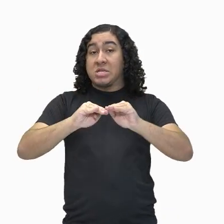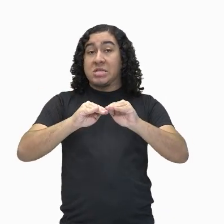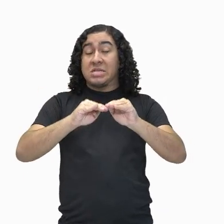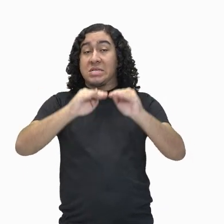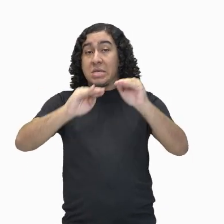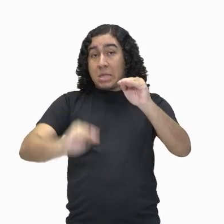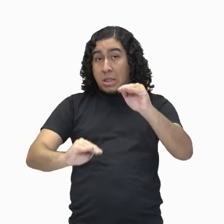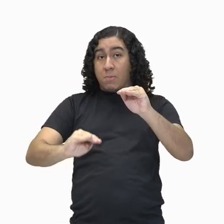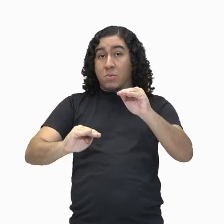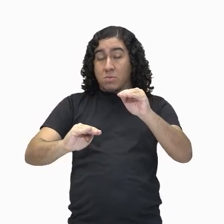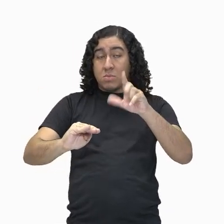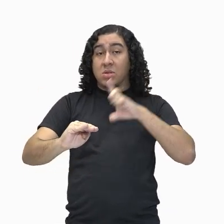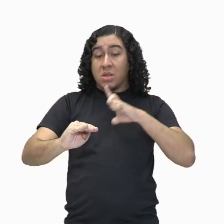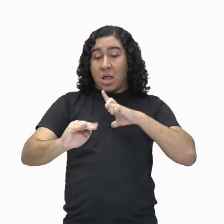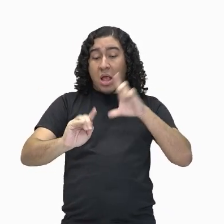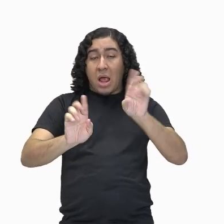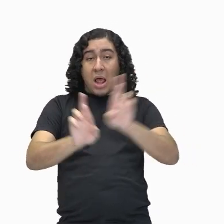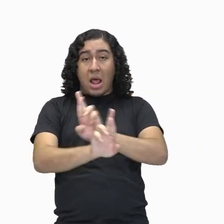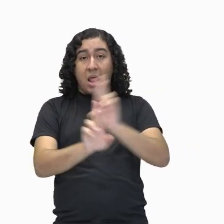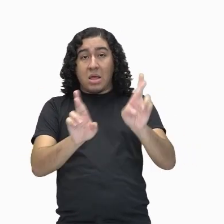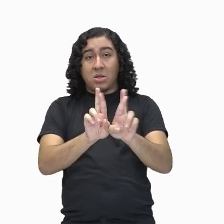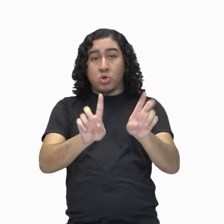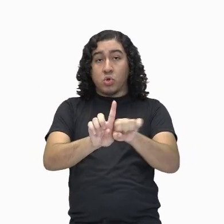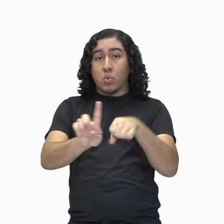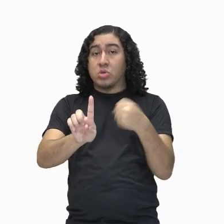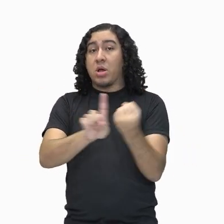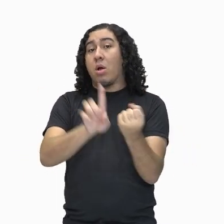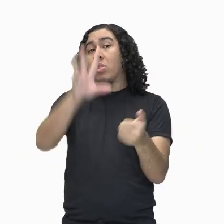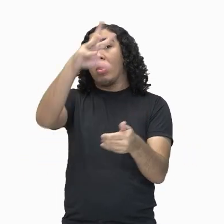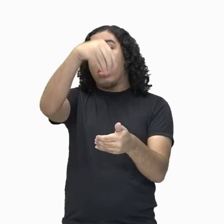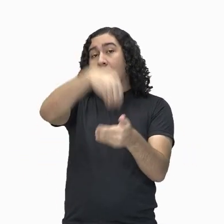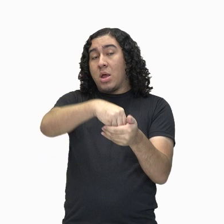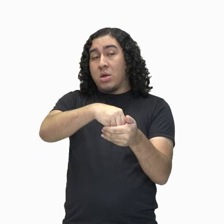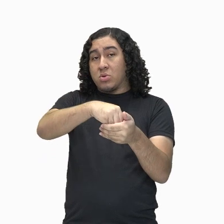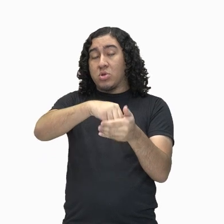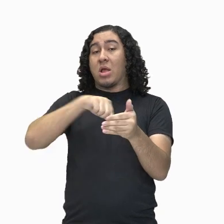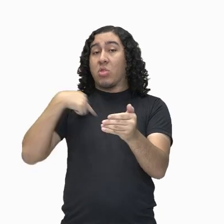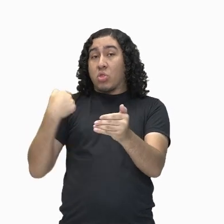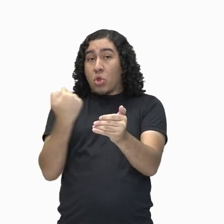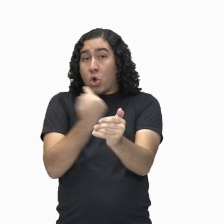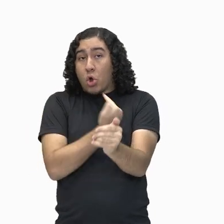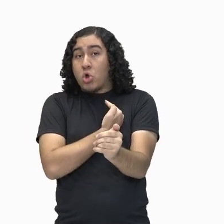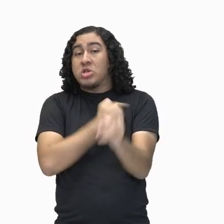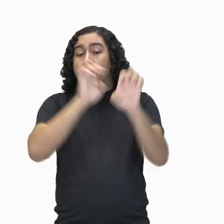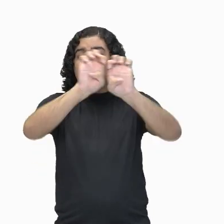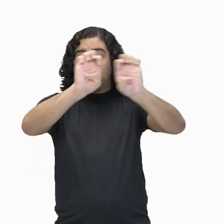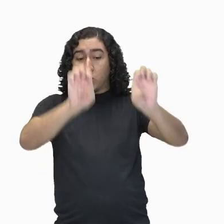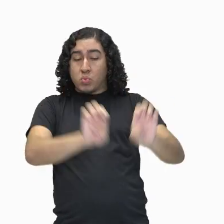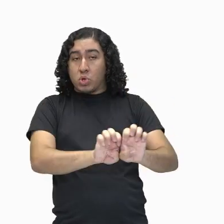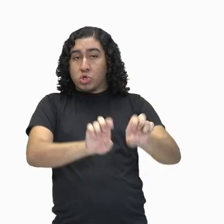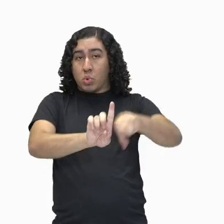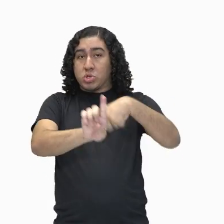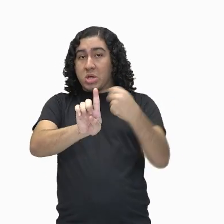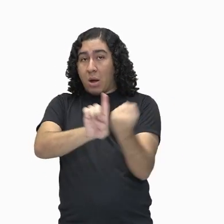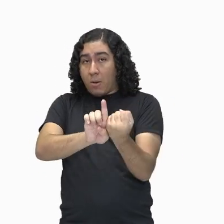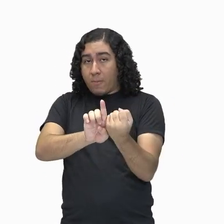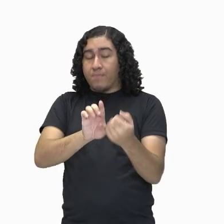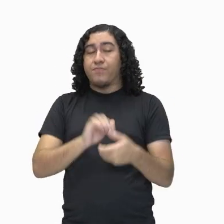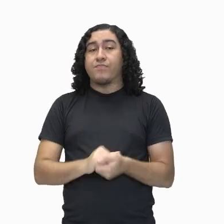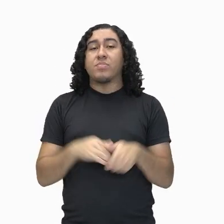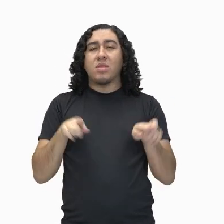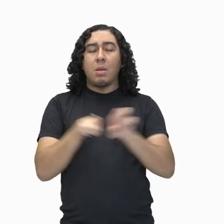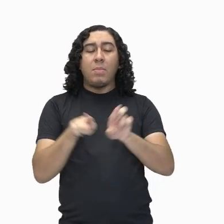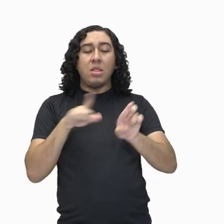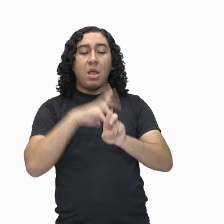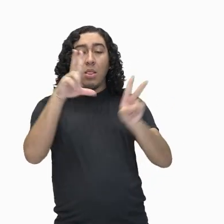causado pelas relações sociais dentro da nossa sociedade. E aí, ele falta também o